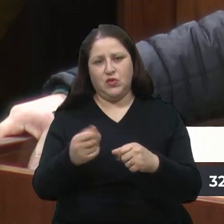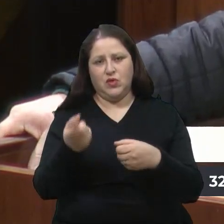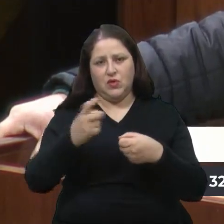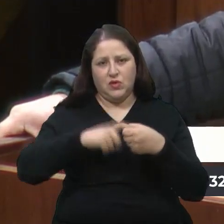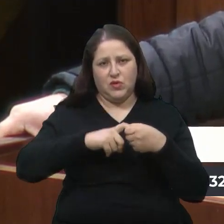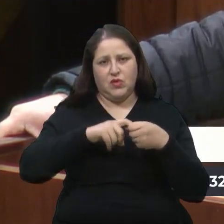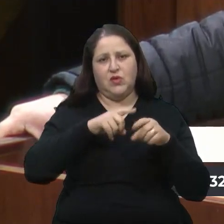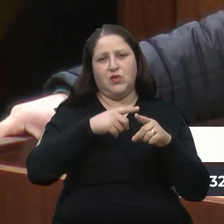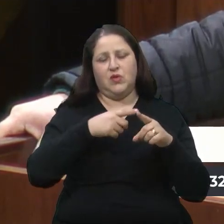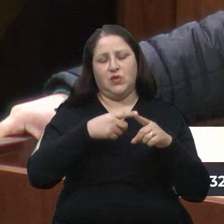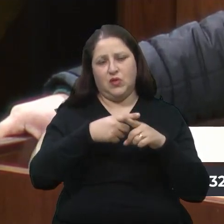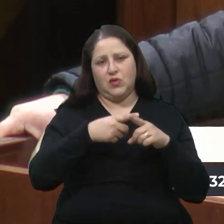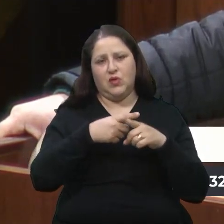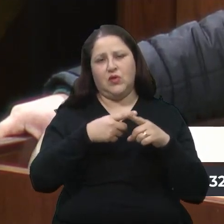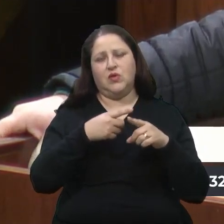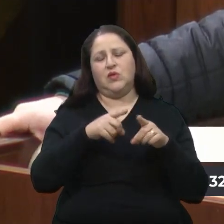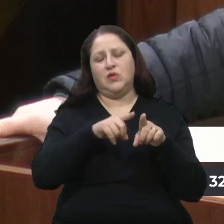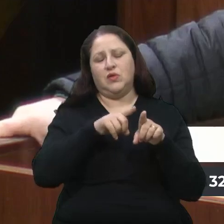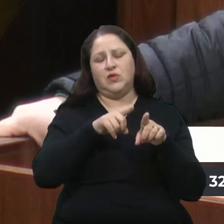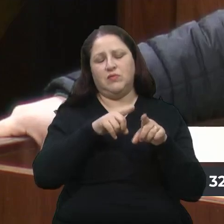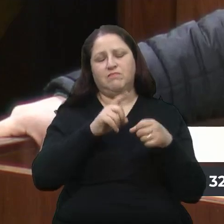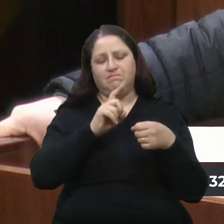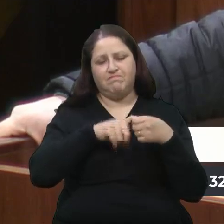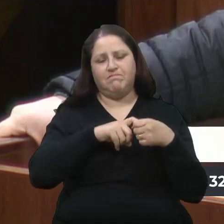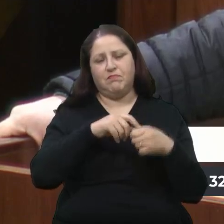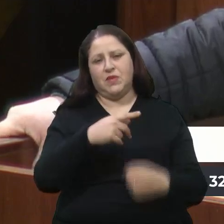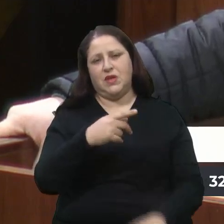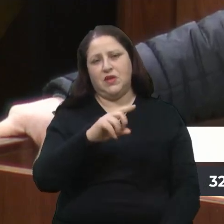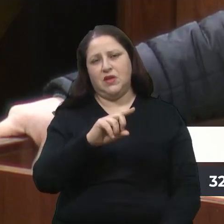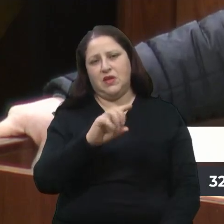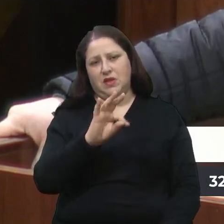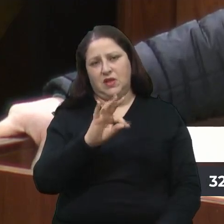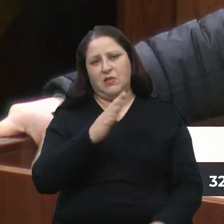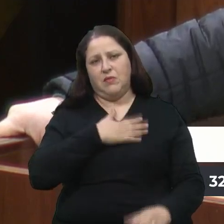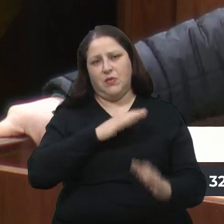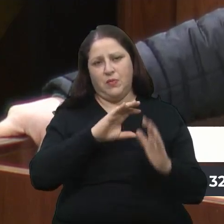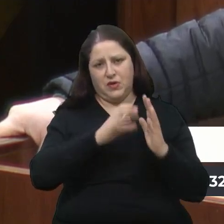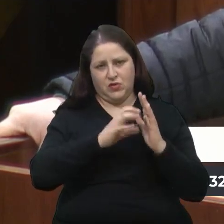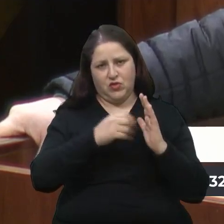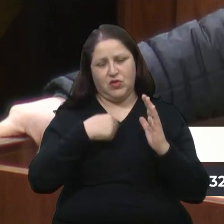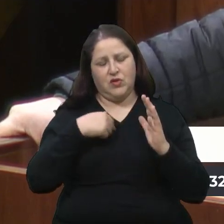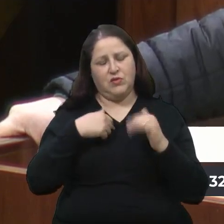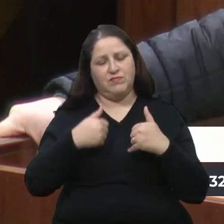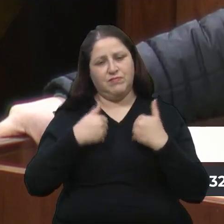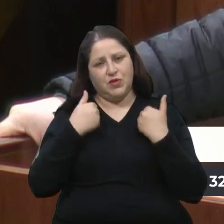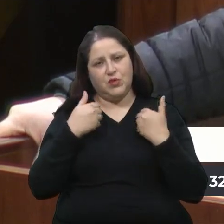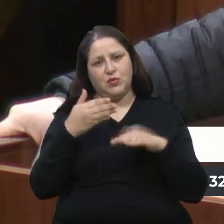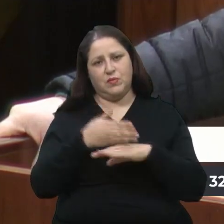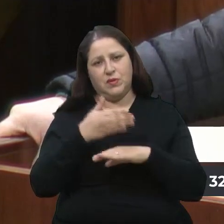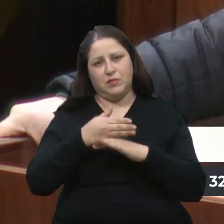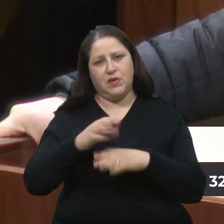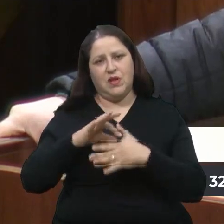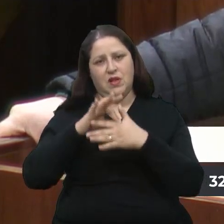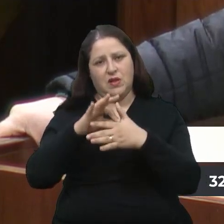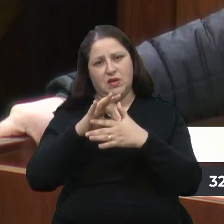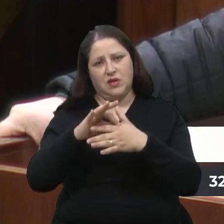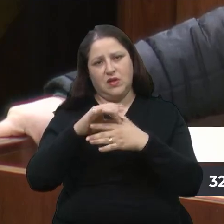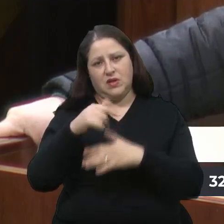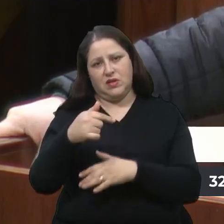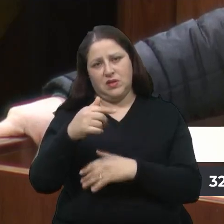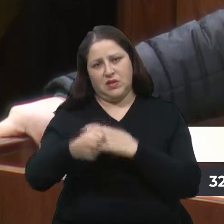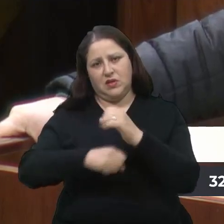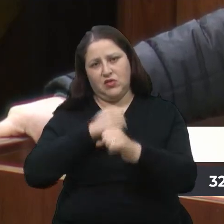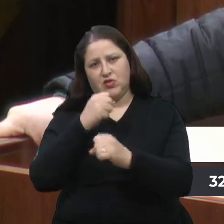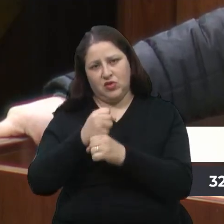PDT, do nosso partido, a qual me orgulho muito estar filiado, liderando aqui há sete anos consecutivos a bancada do PDT, colegas